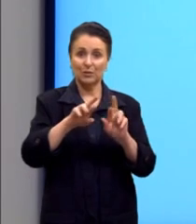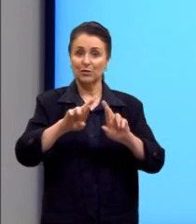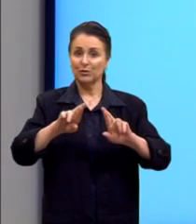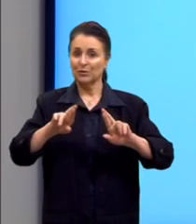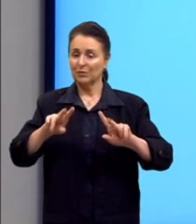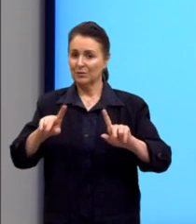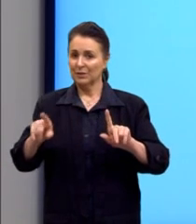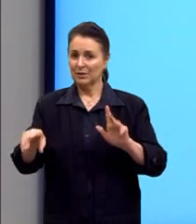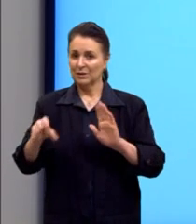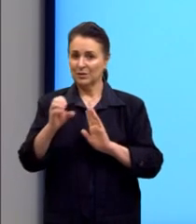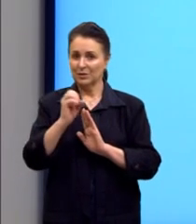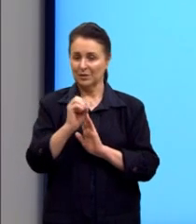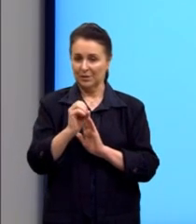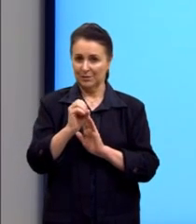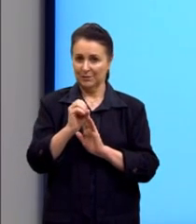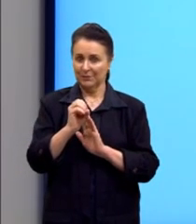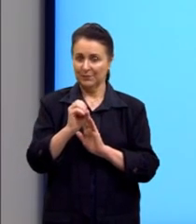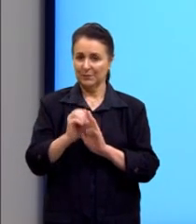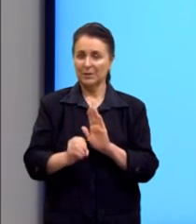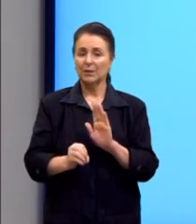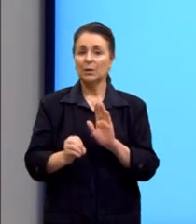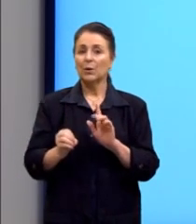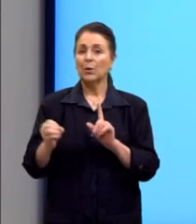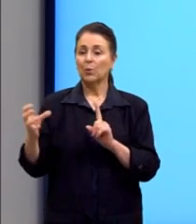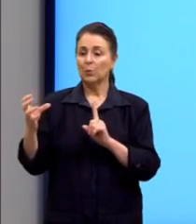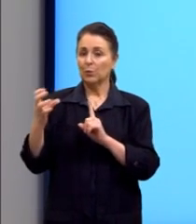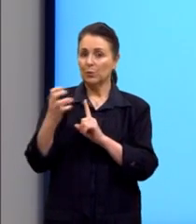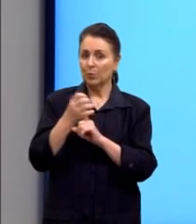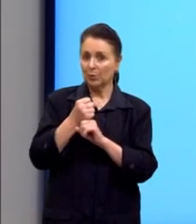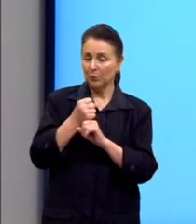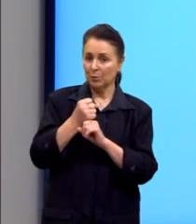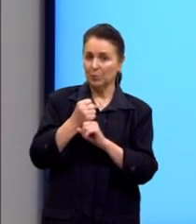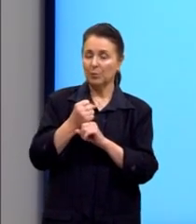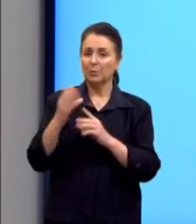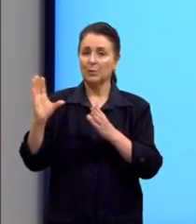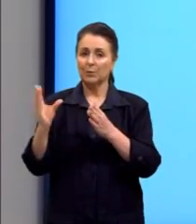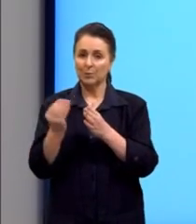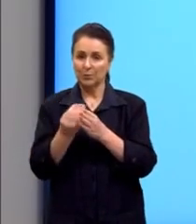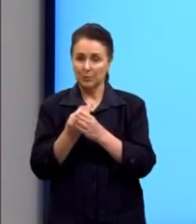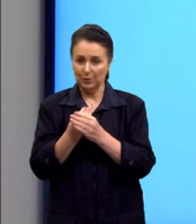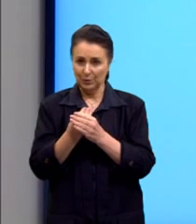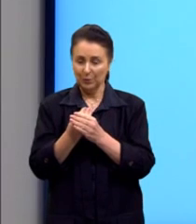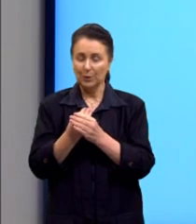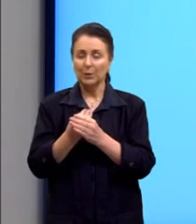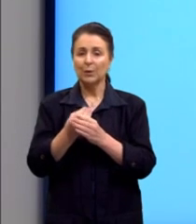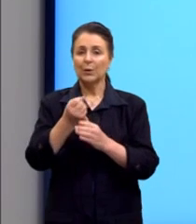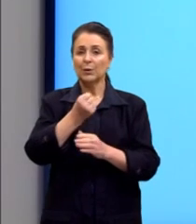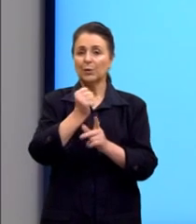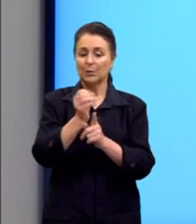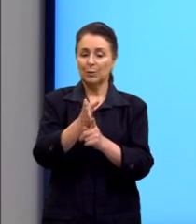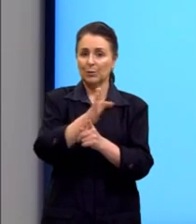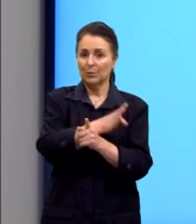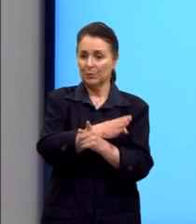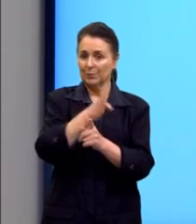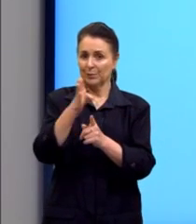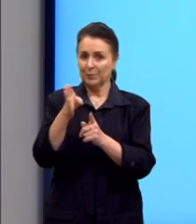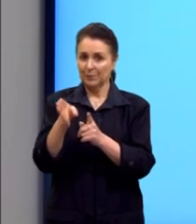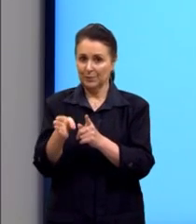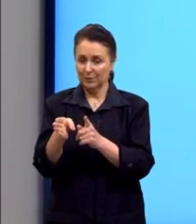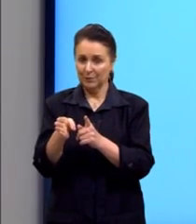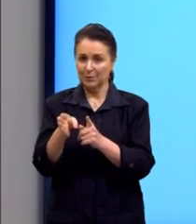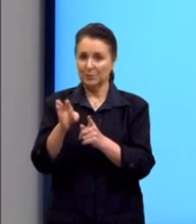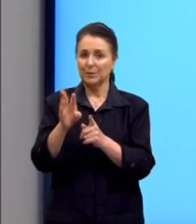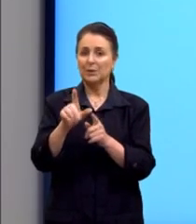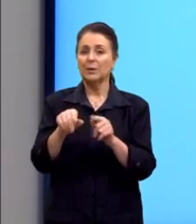zero, ou seja, o seu domínio é o conjunto dos números reais e o seu contradomínio é o